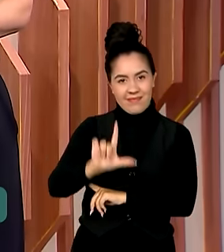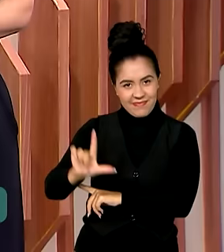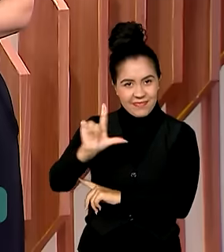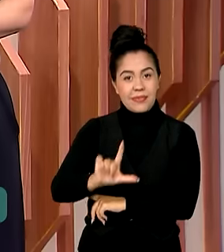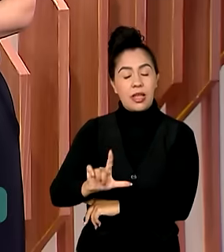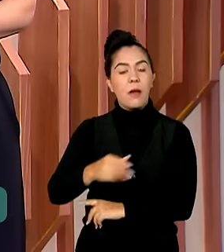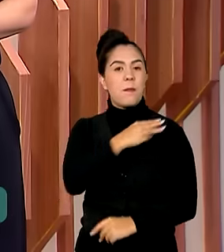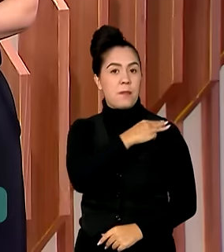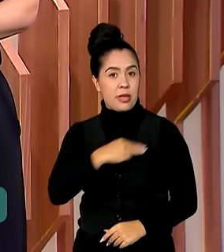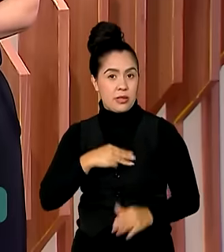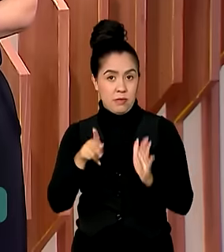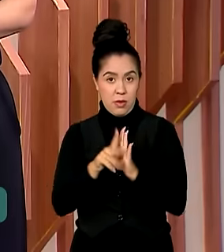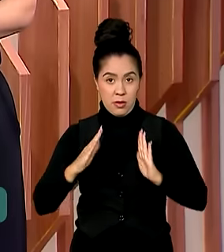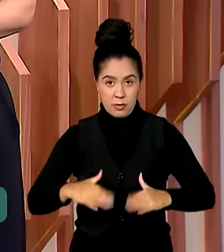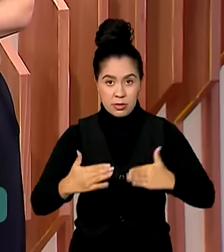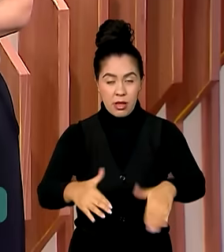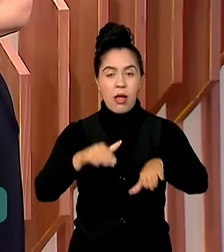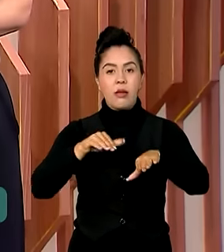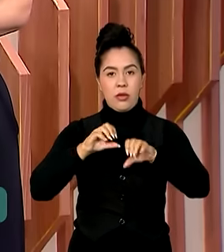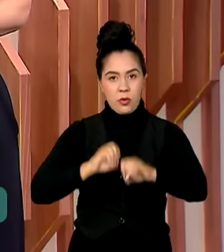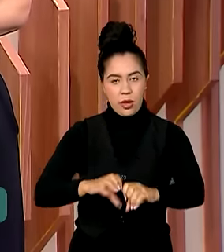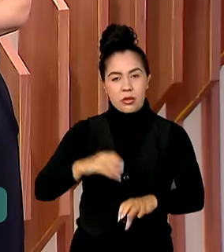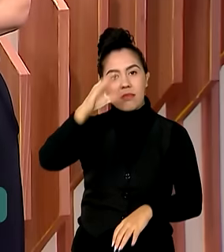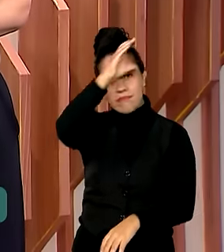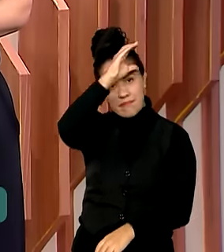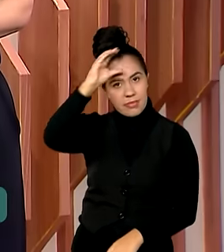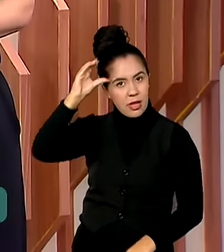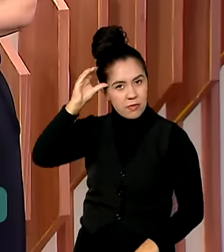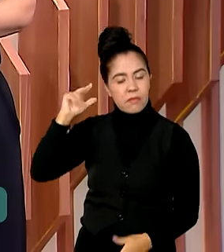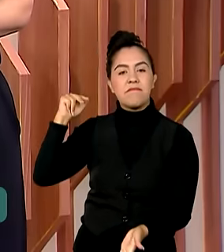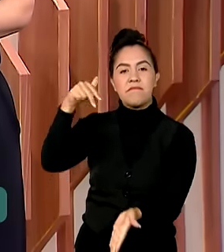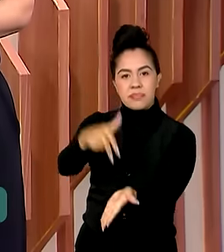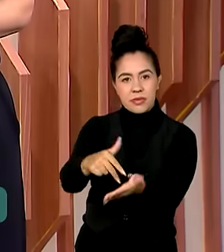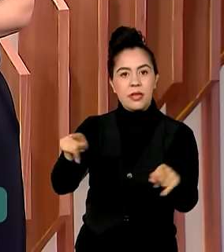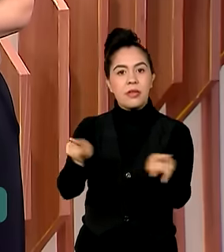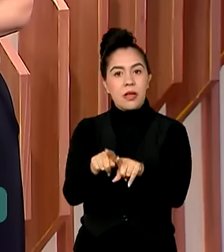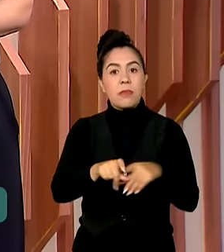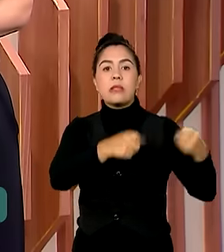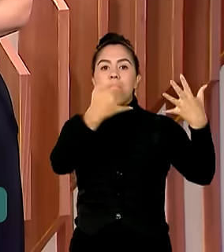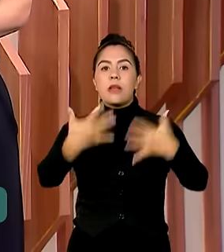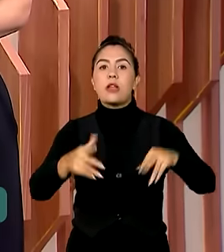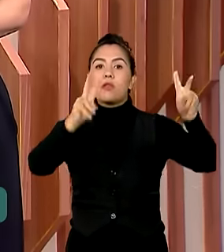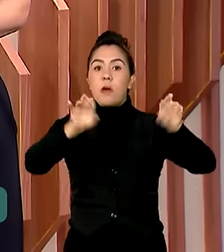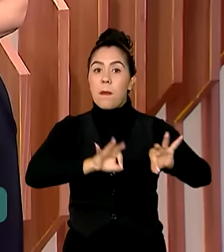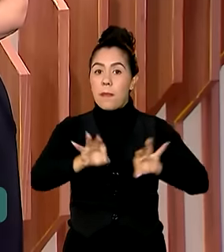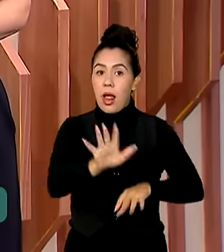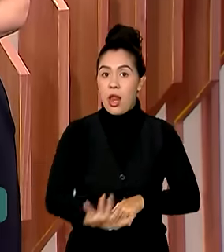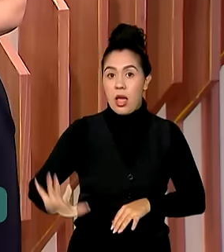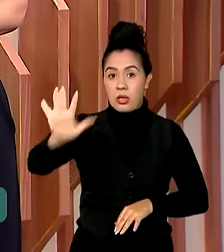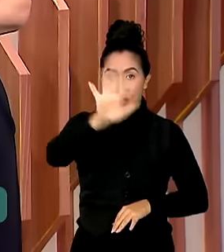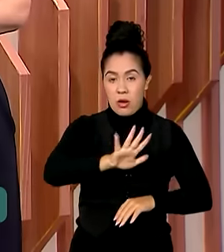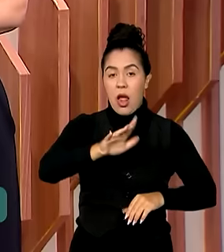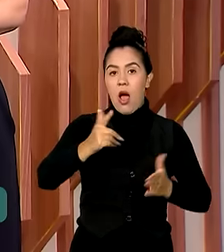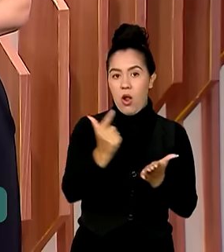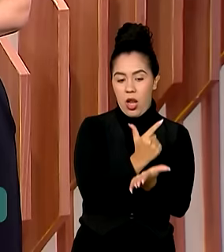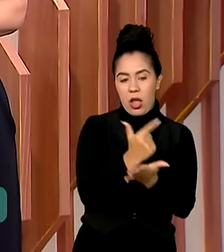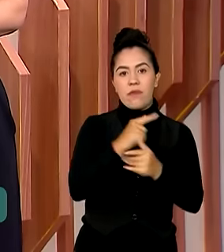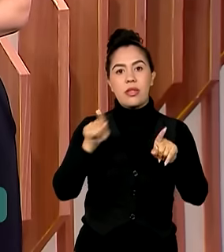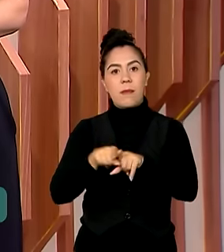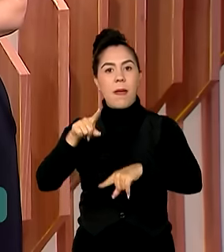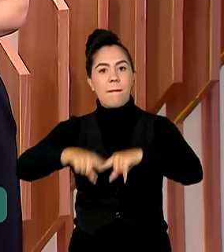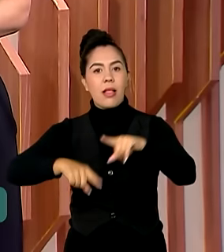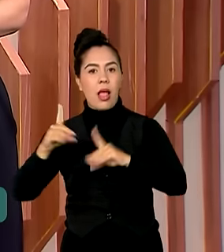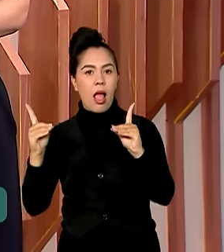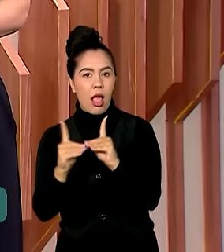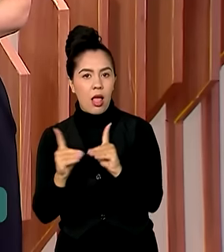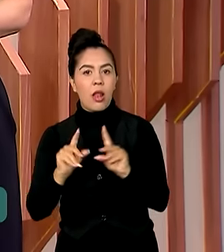Santana, também esteve na Bienal e anunciou que o Plano Nacional do Livro e do Material Didático vão incluir a diversidade